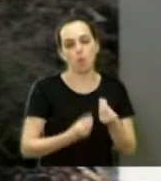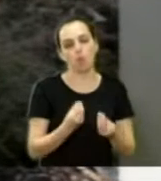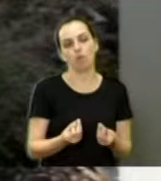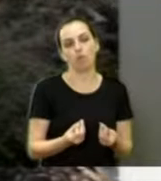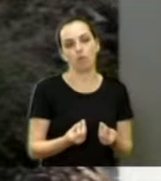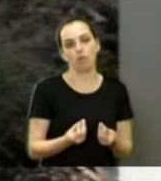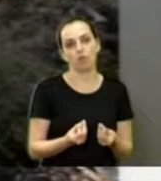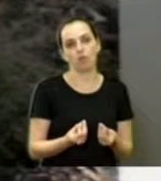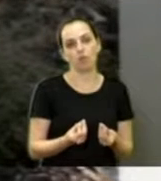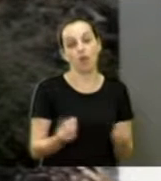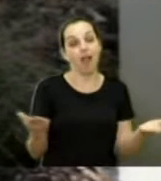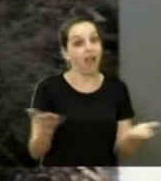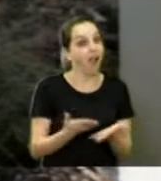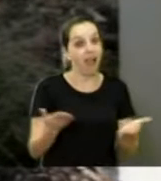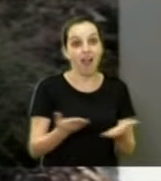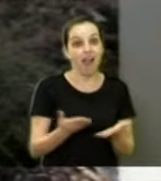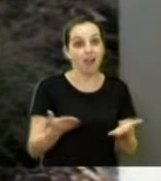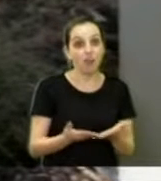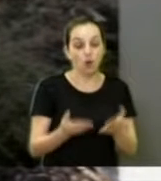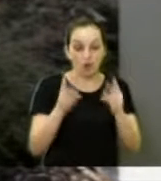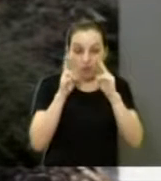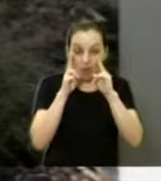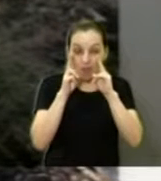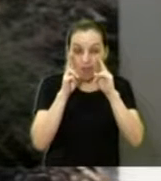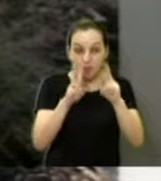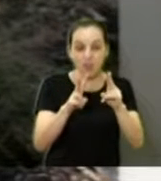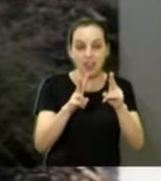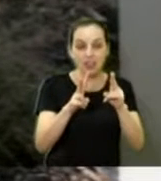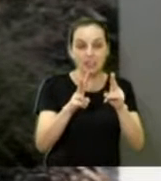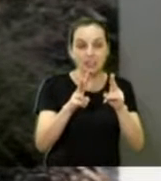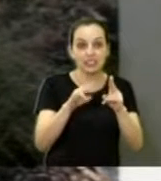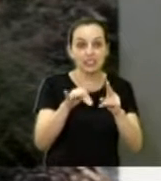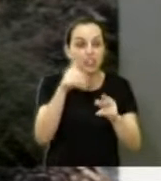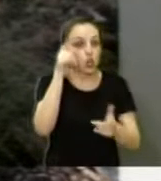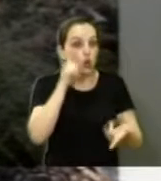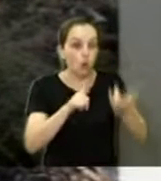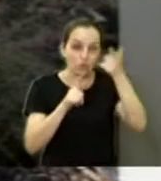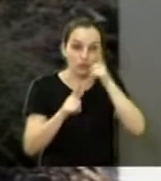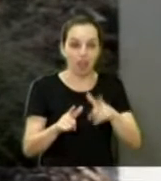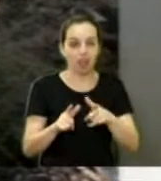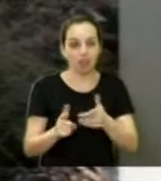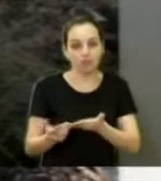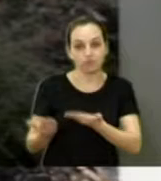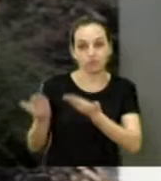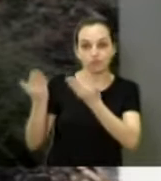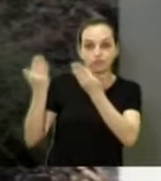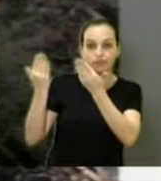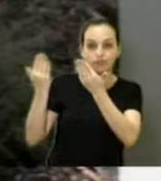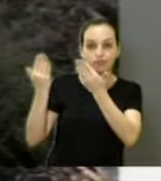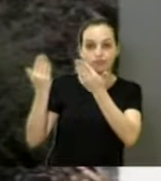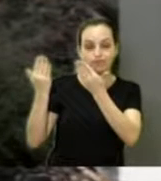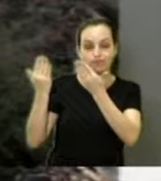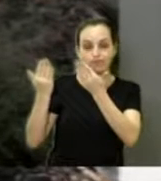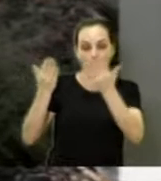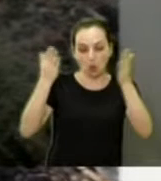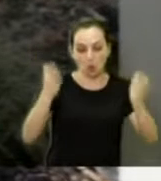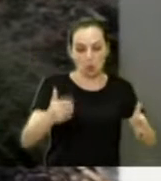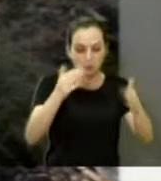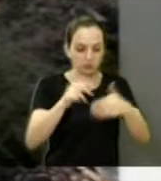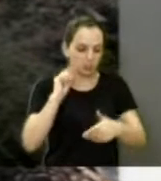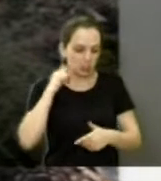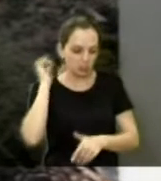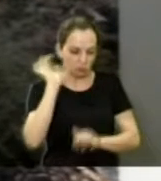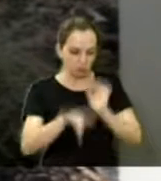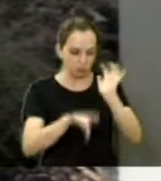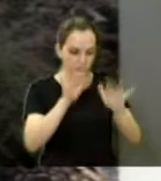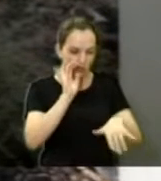Passam de lá agora, vê se vocês conseguem passar com o vidro aberto do carro. E lá, é